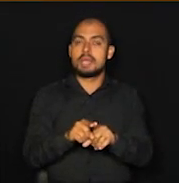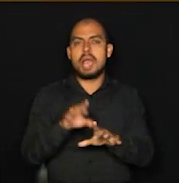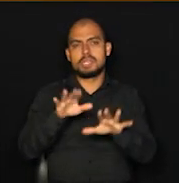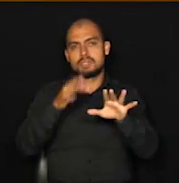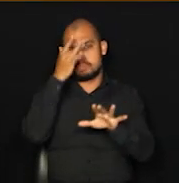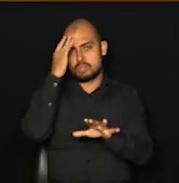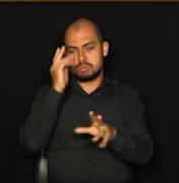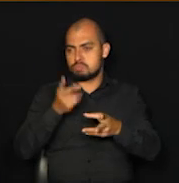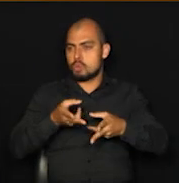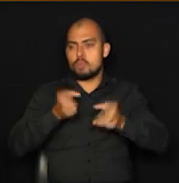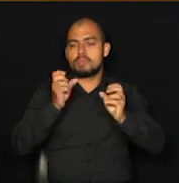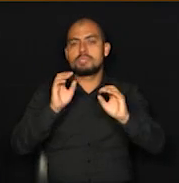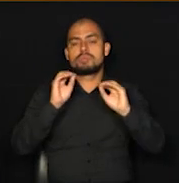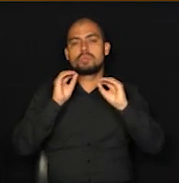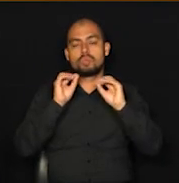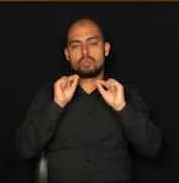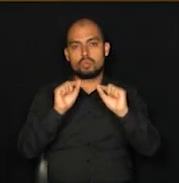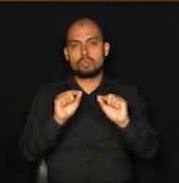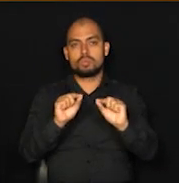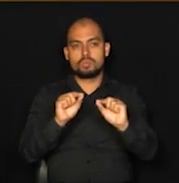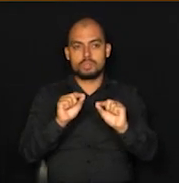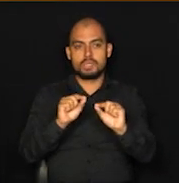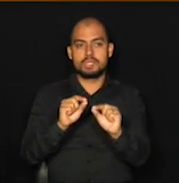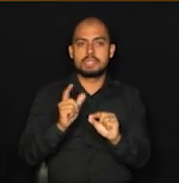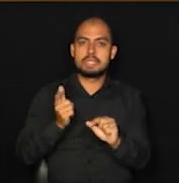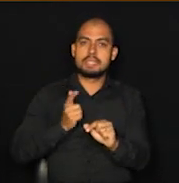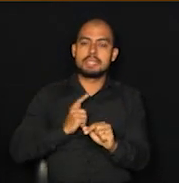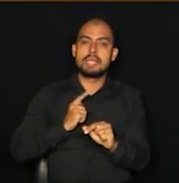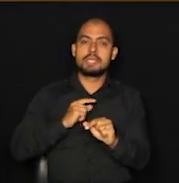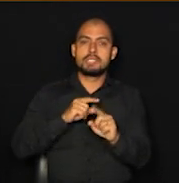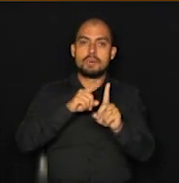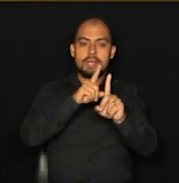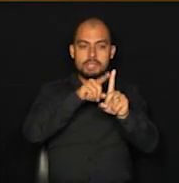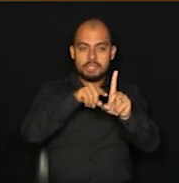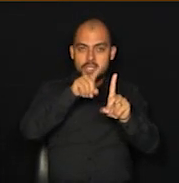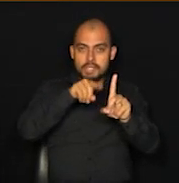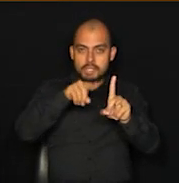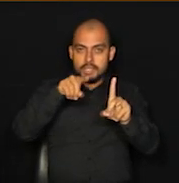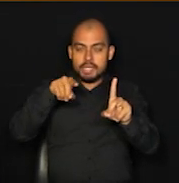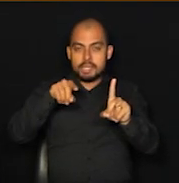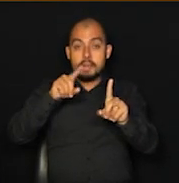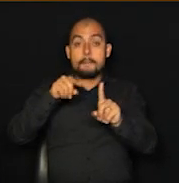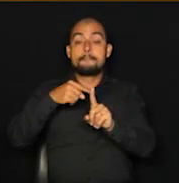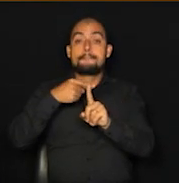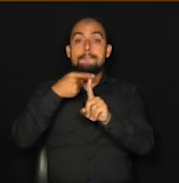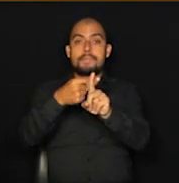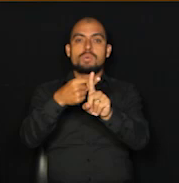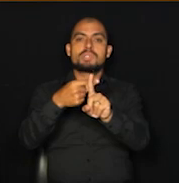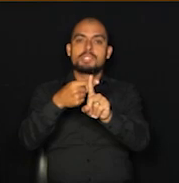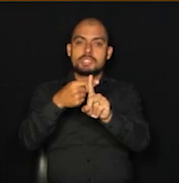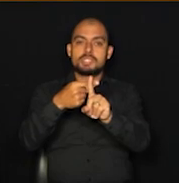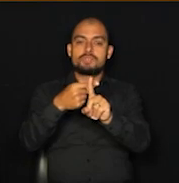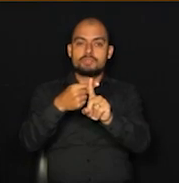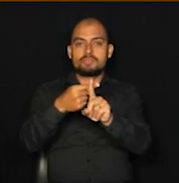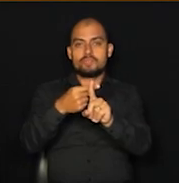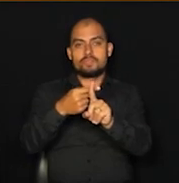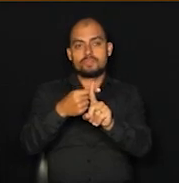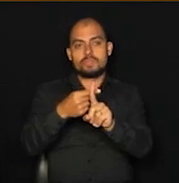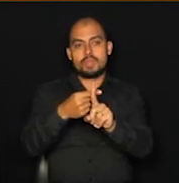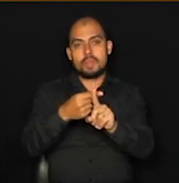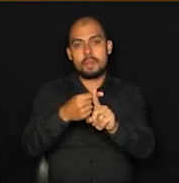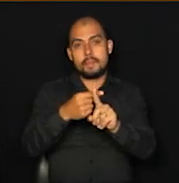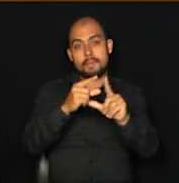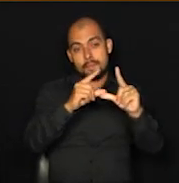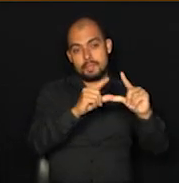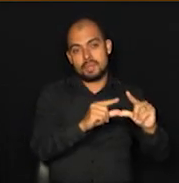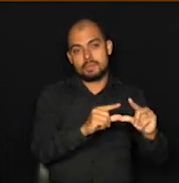desapercebido na sua fala, existe uma taxa de positividade muito menor do que já